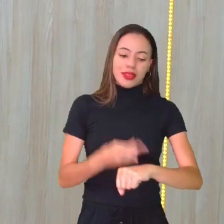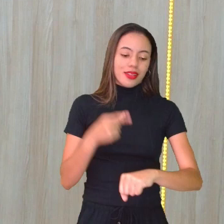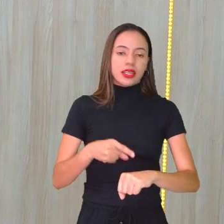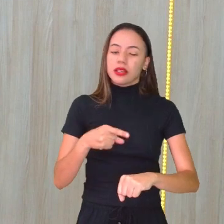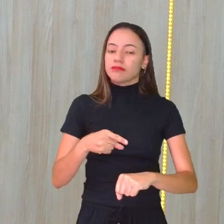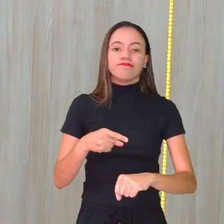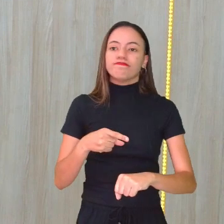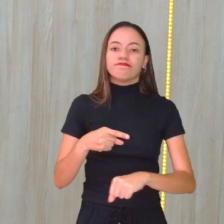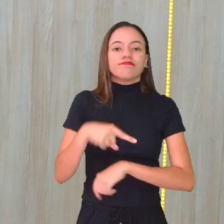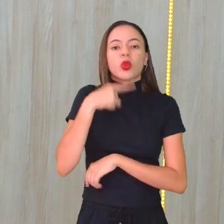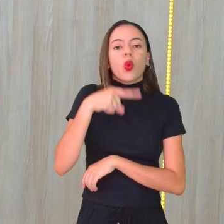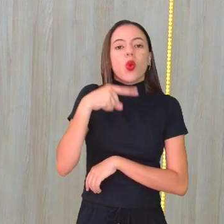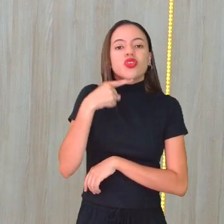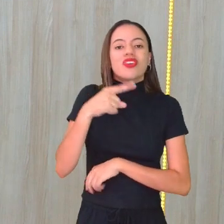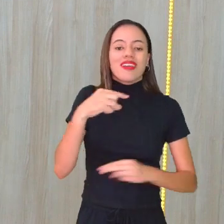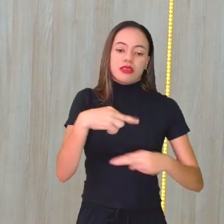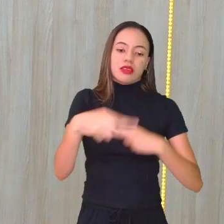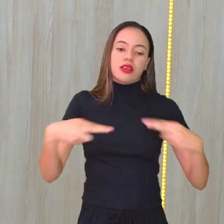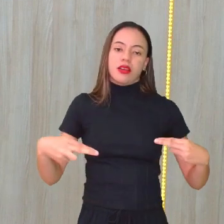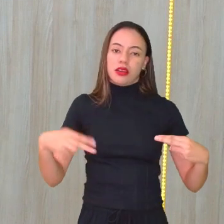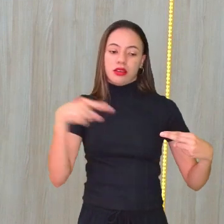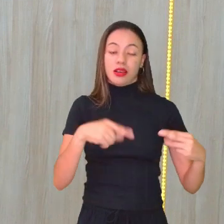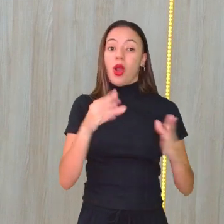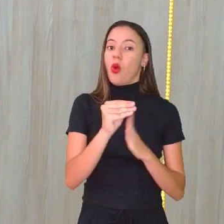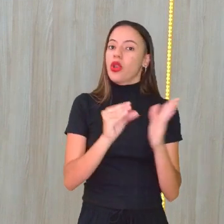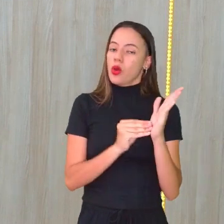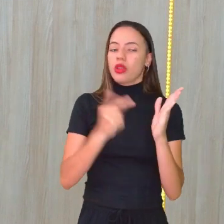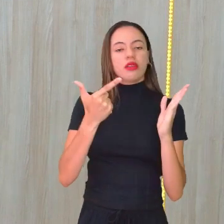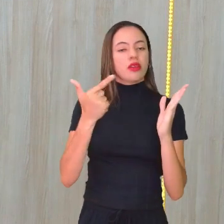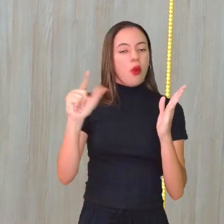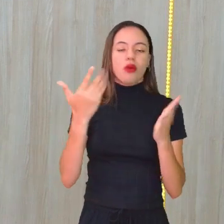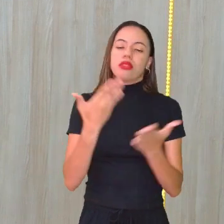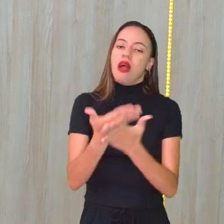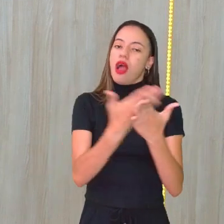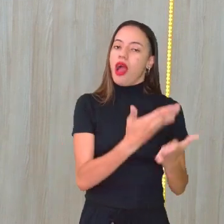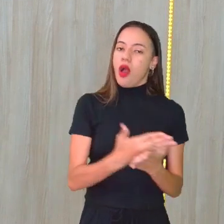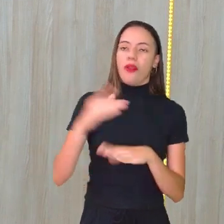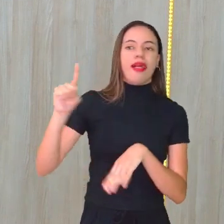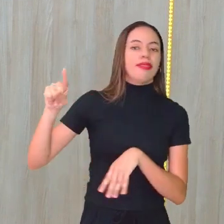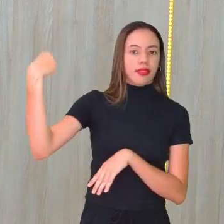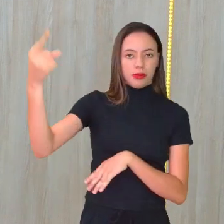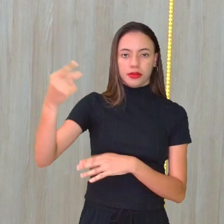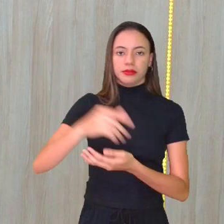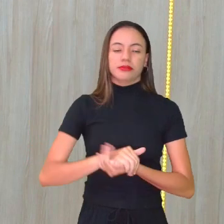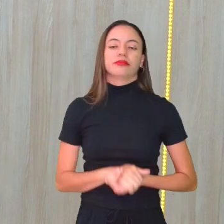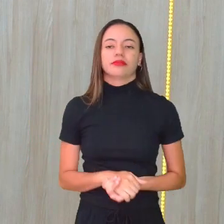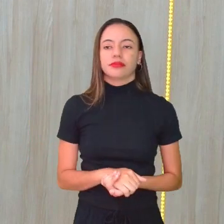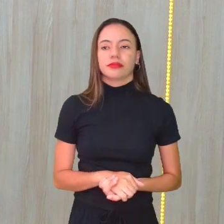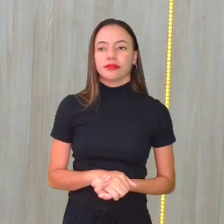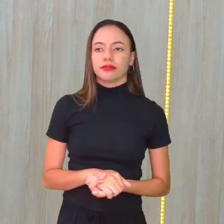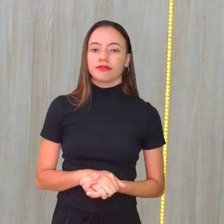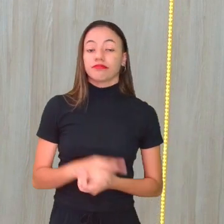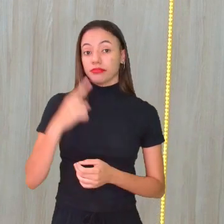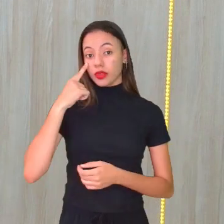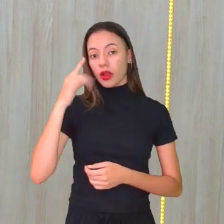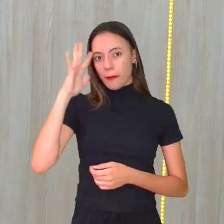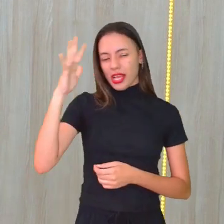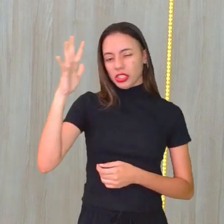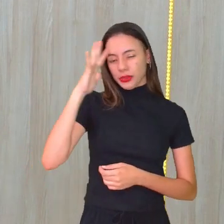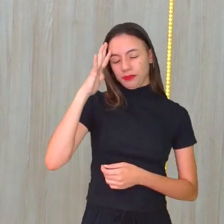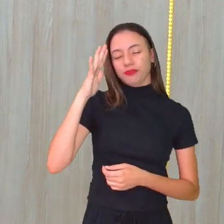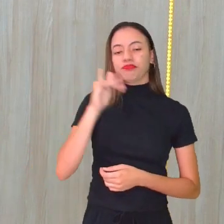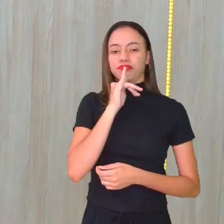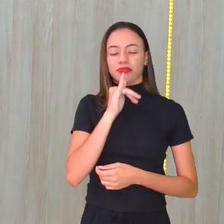recicla. Isso aí será conteúdo de outras aulas posteriores. Imagina você